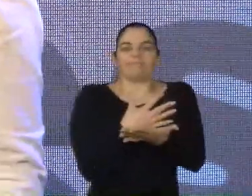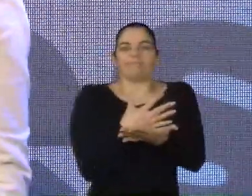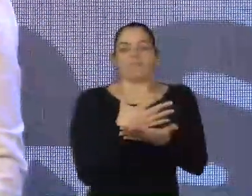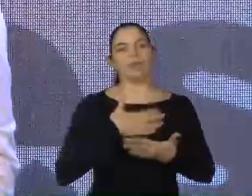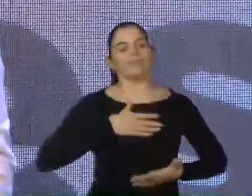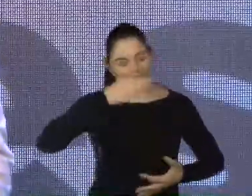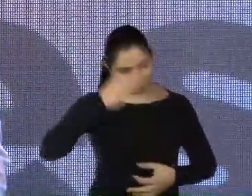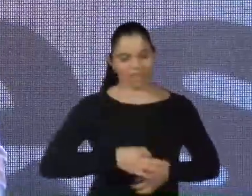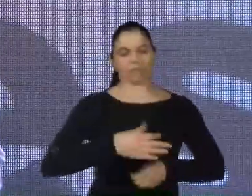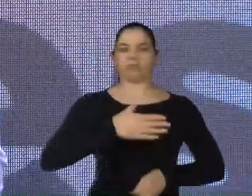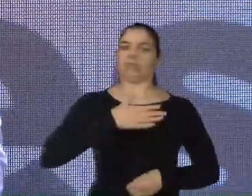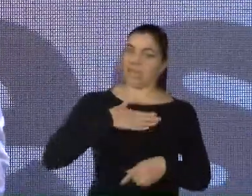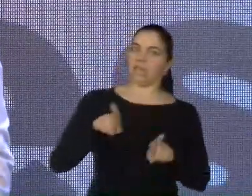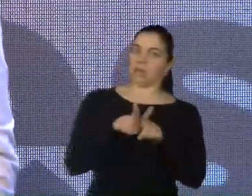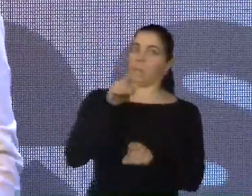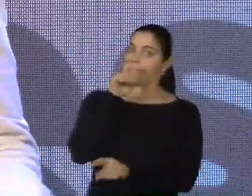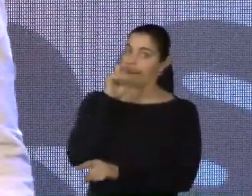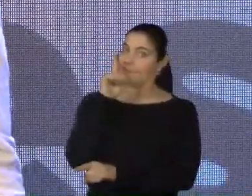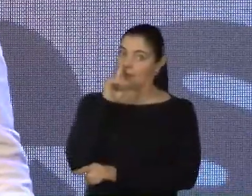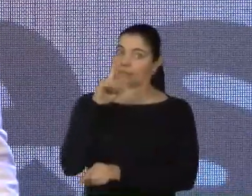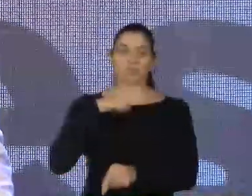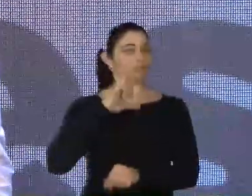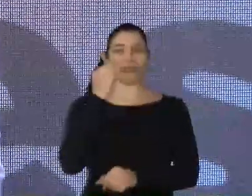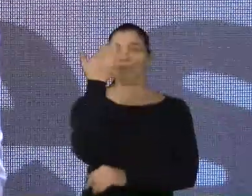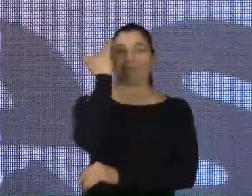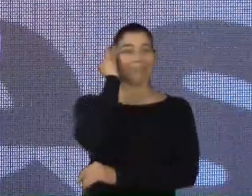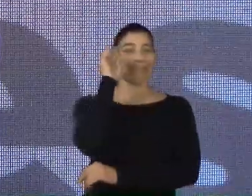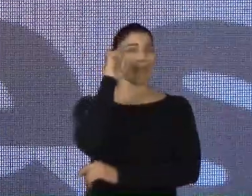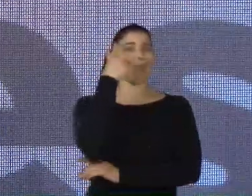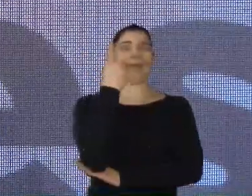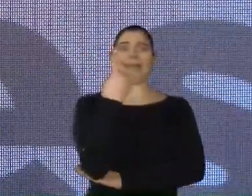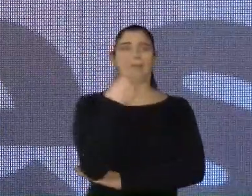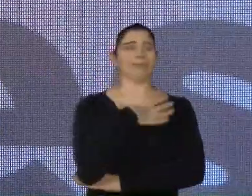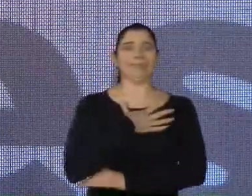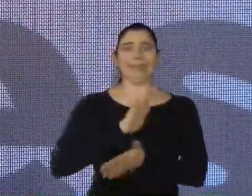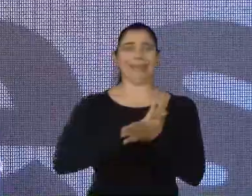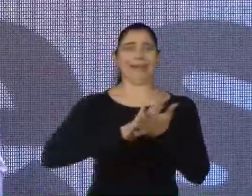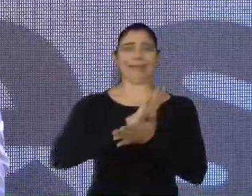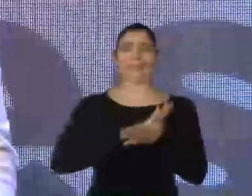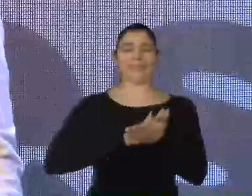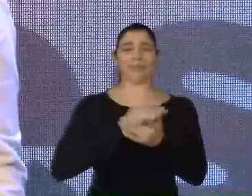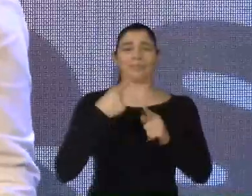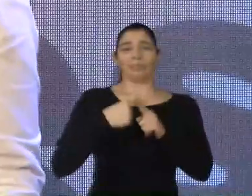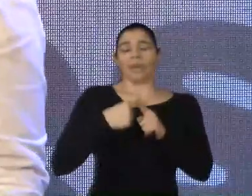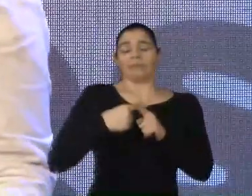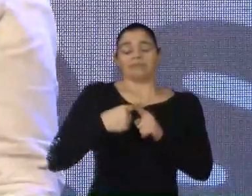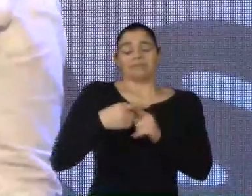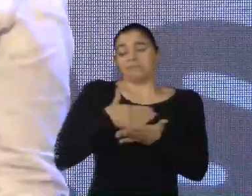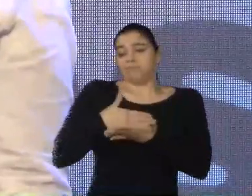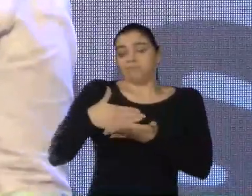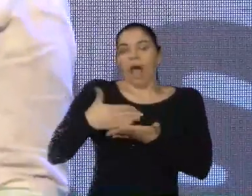certeza que esses pais não tinham noção do que eles estavam criando naquela hora. Hoje, isso é um movimento